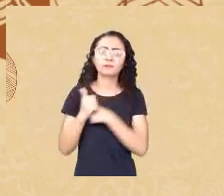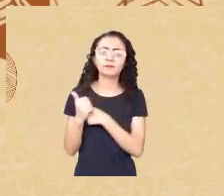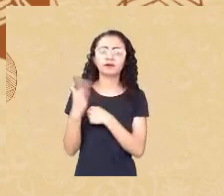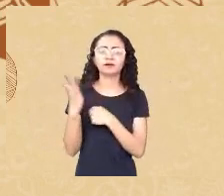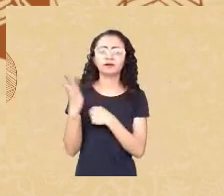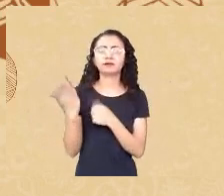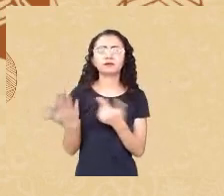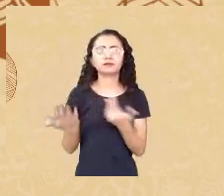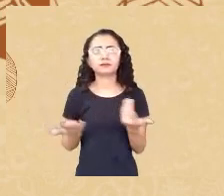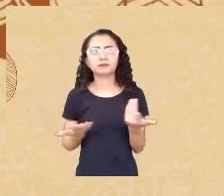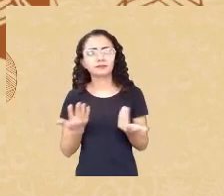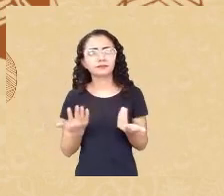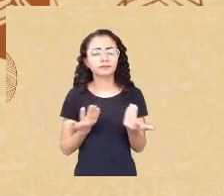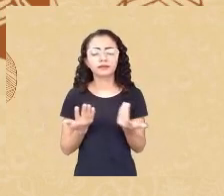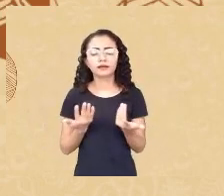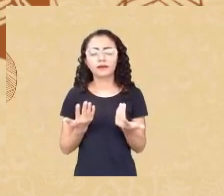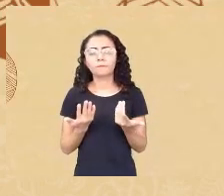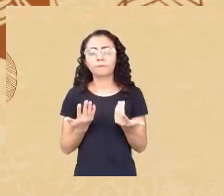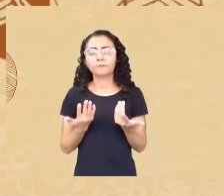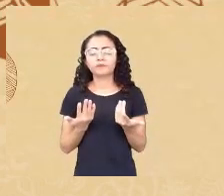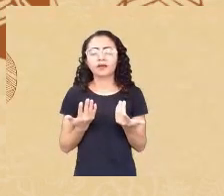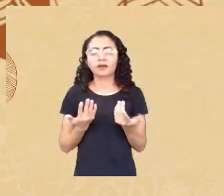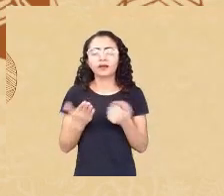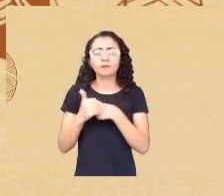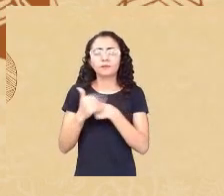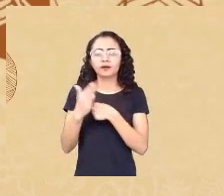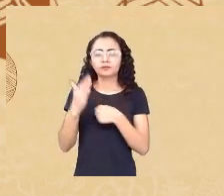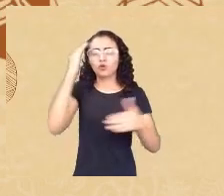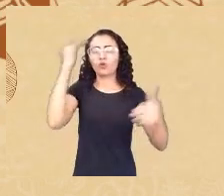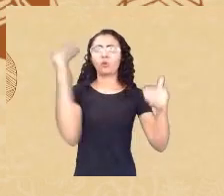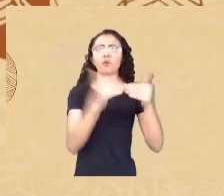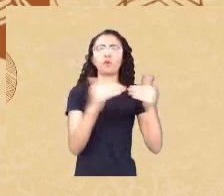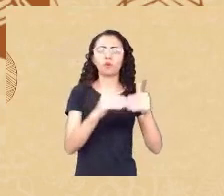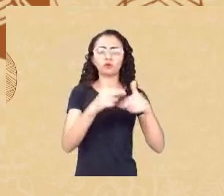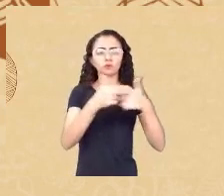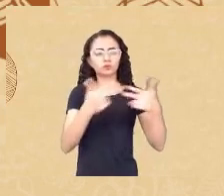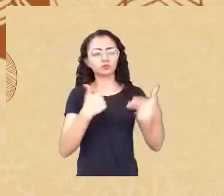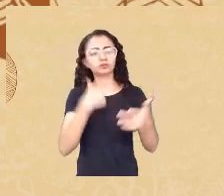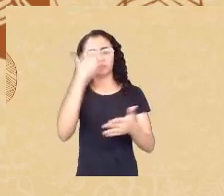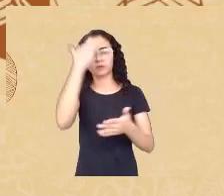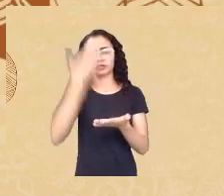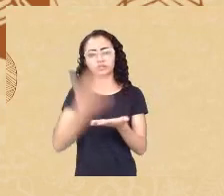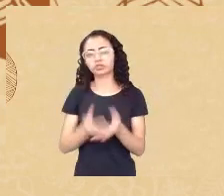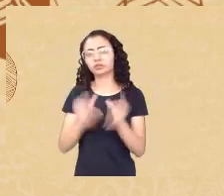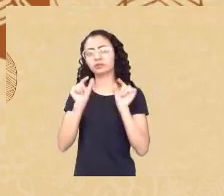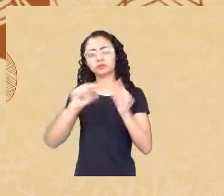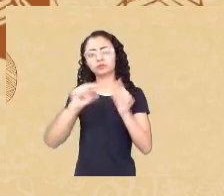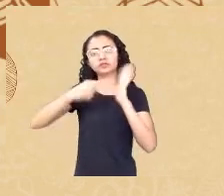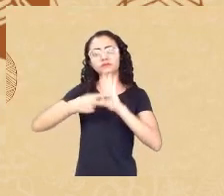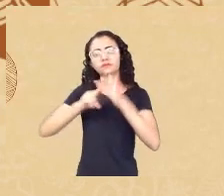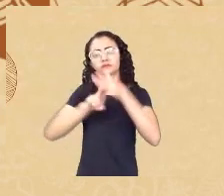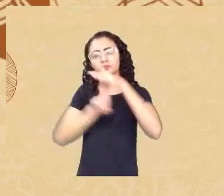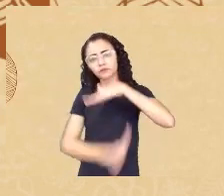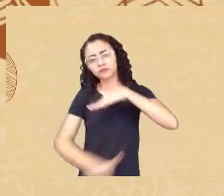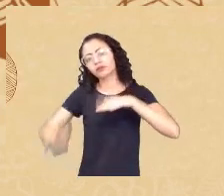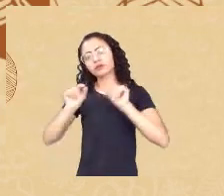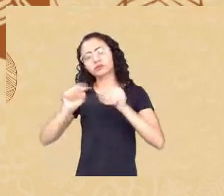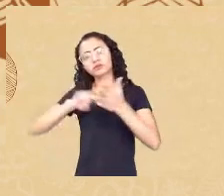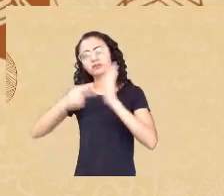mais próxima daquilo do que eu acredito do que é a universidade do que é a sociedade do que é a vida eu